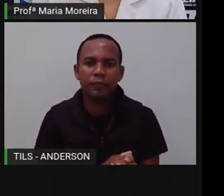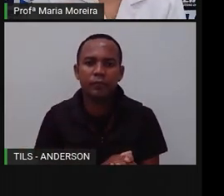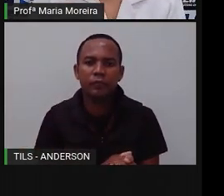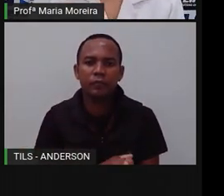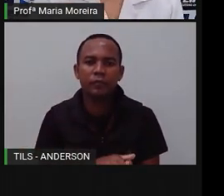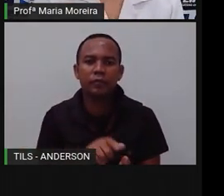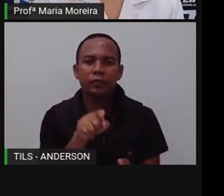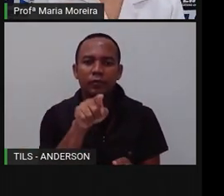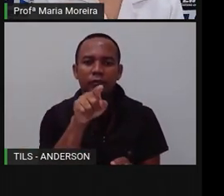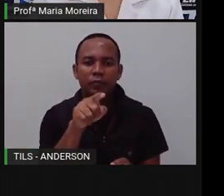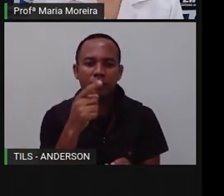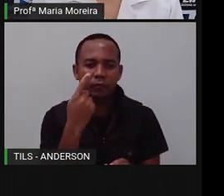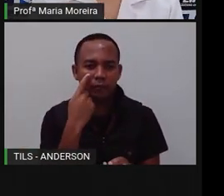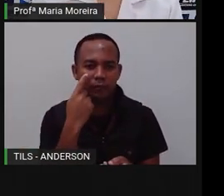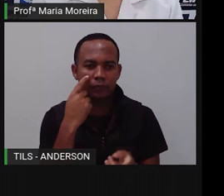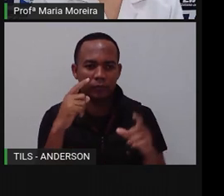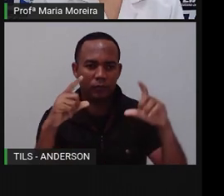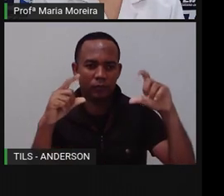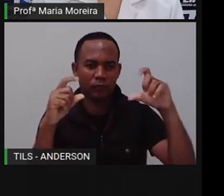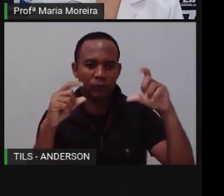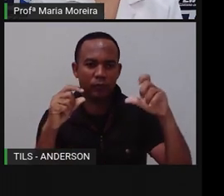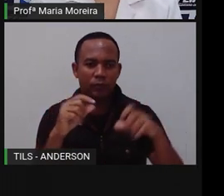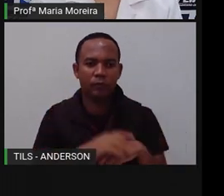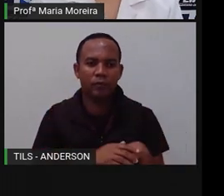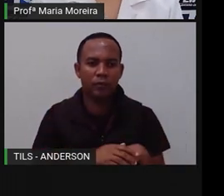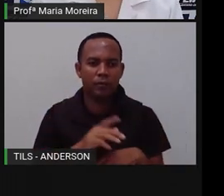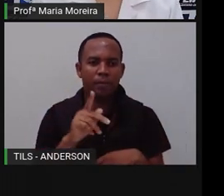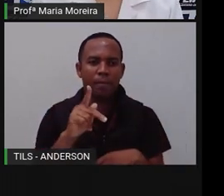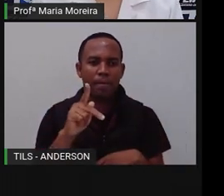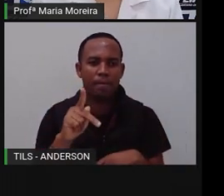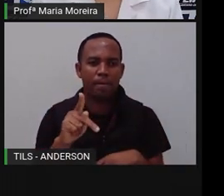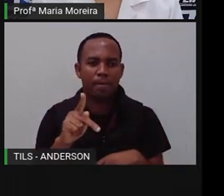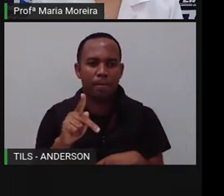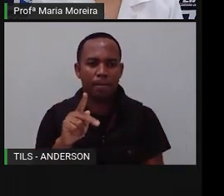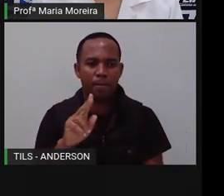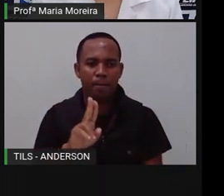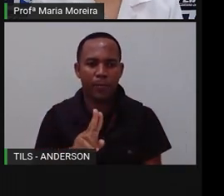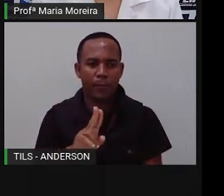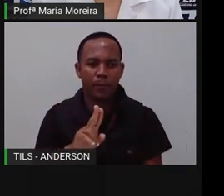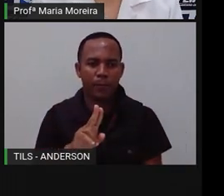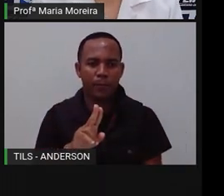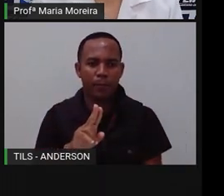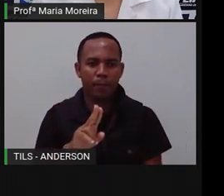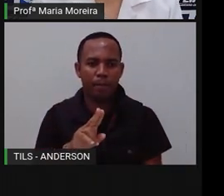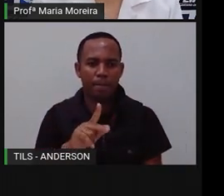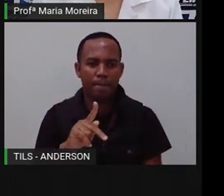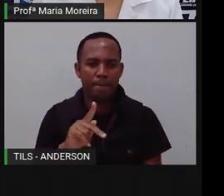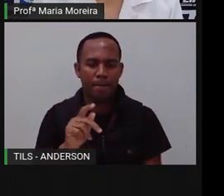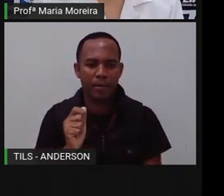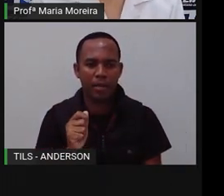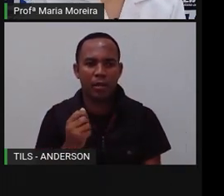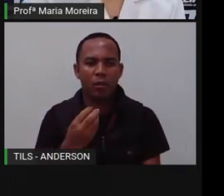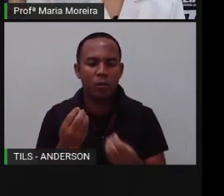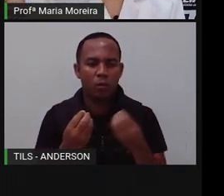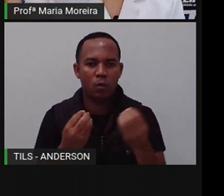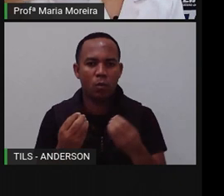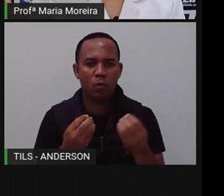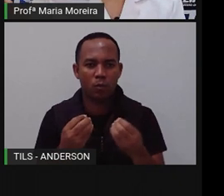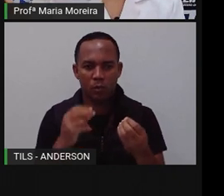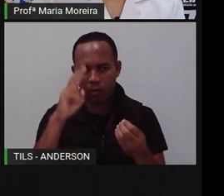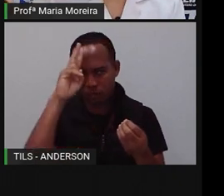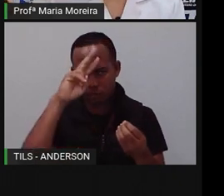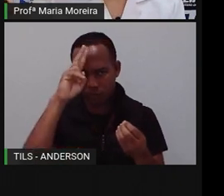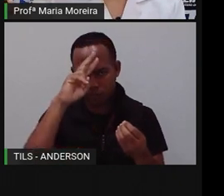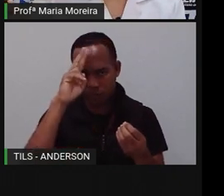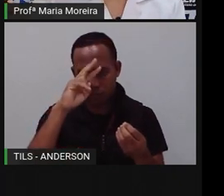disso aí. A pulpa, né? A fase de pulpa destaca-se pela inexistência de alimentação. Vocês lembram da